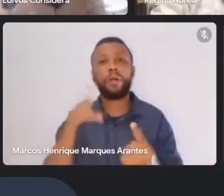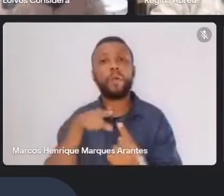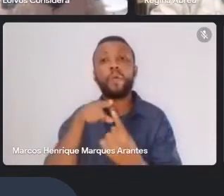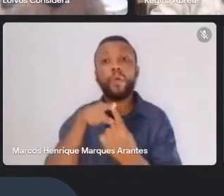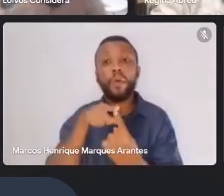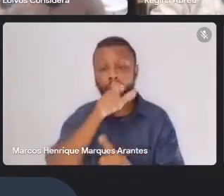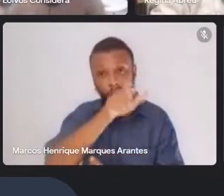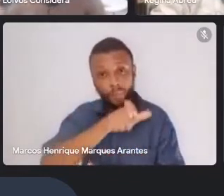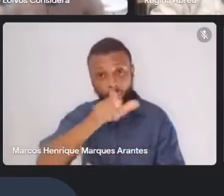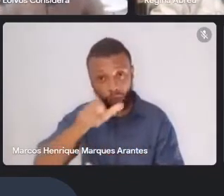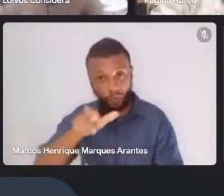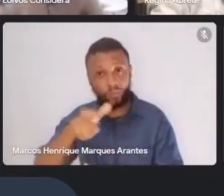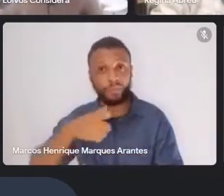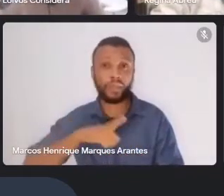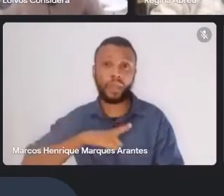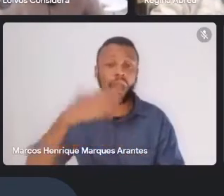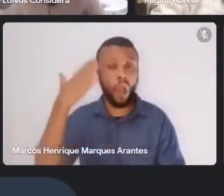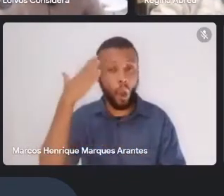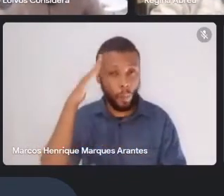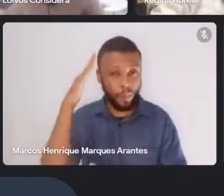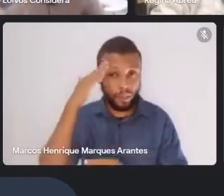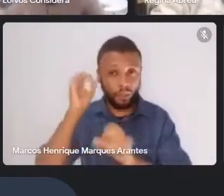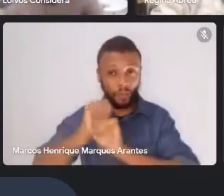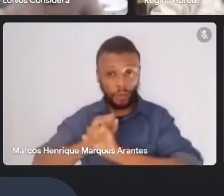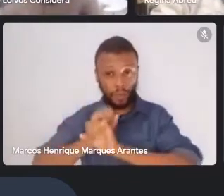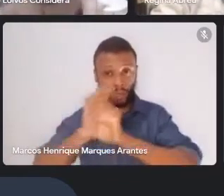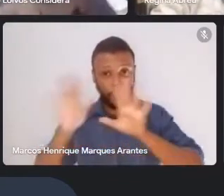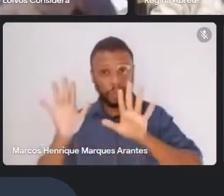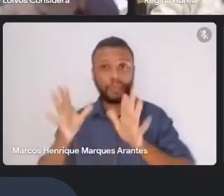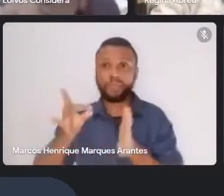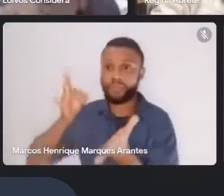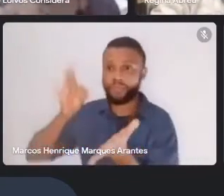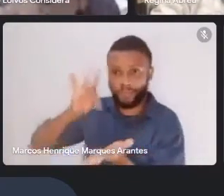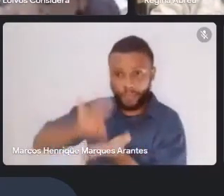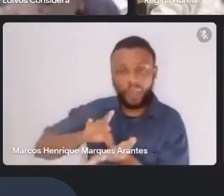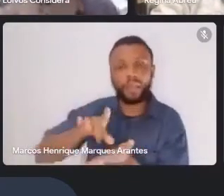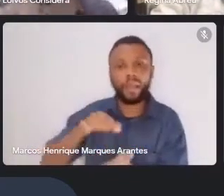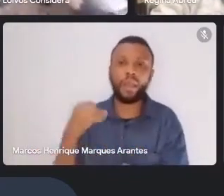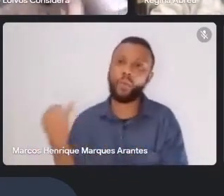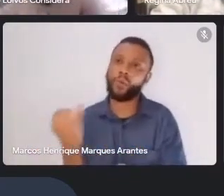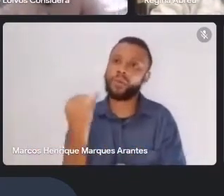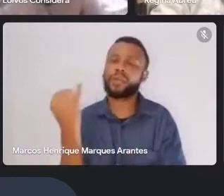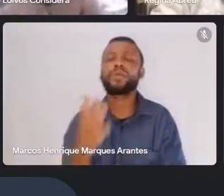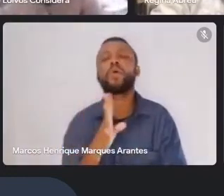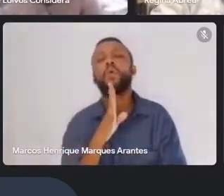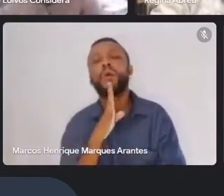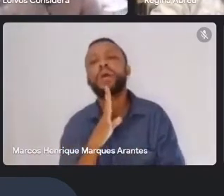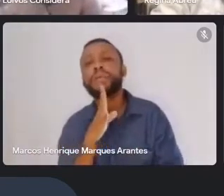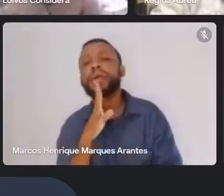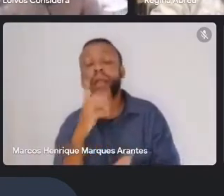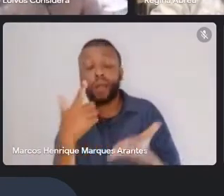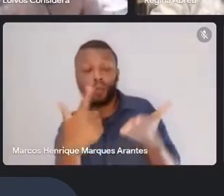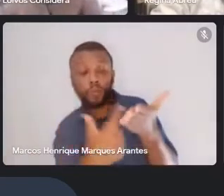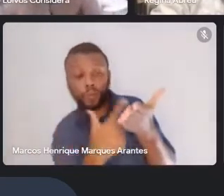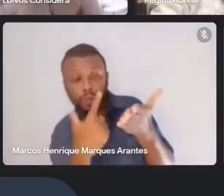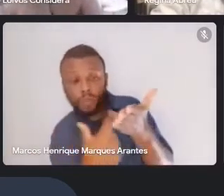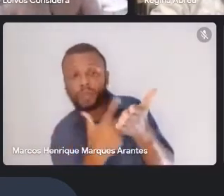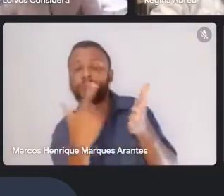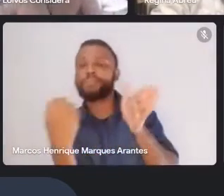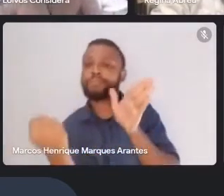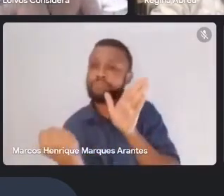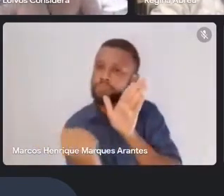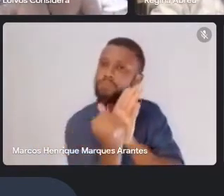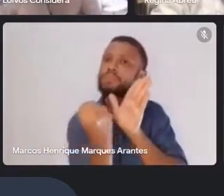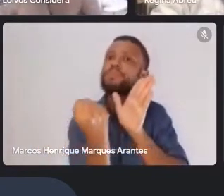entendam que é realmente muito importante conhecer os classes, conhecer as pessoas que